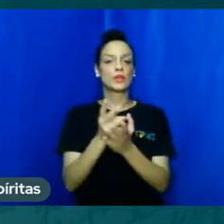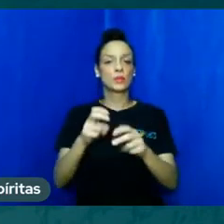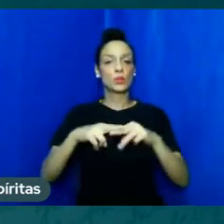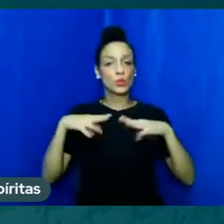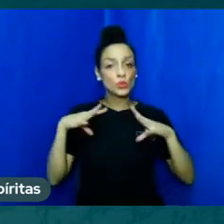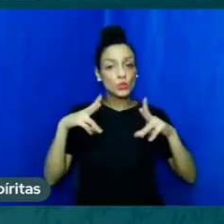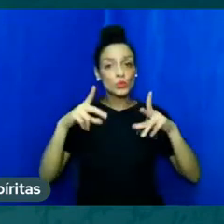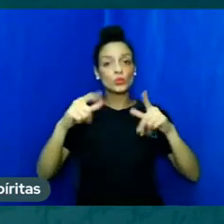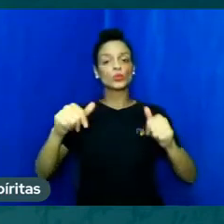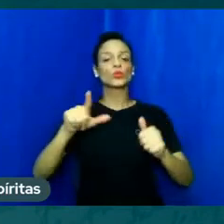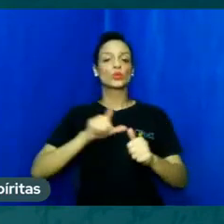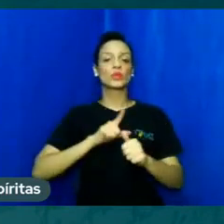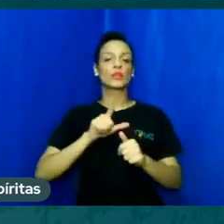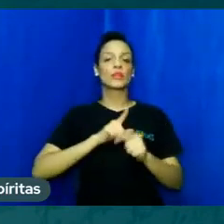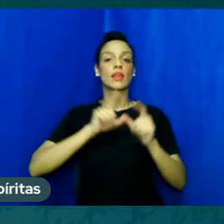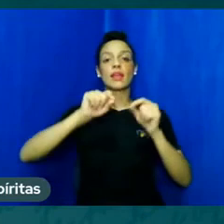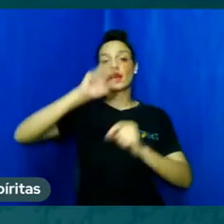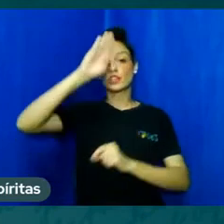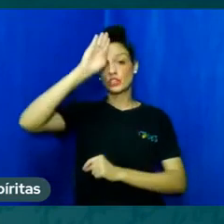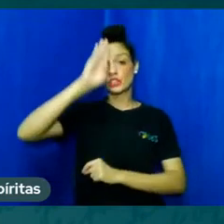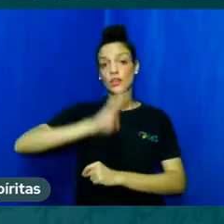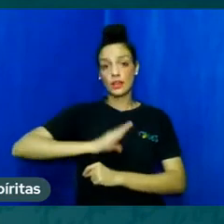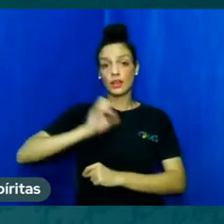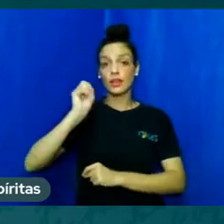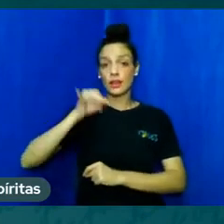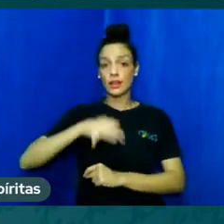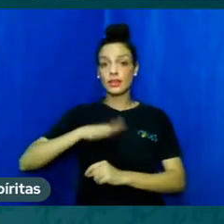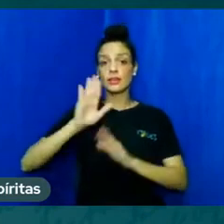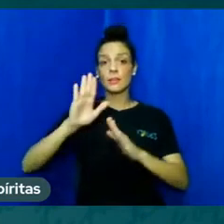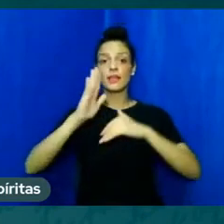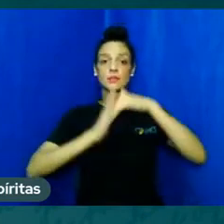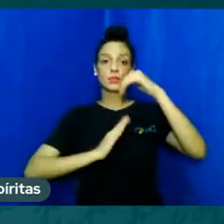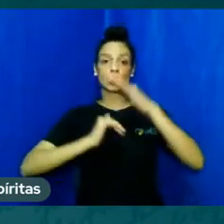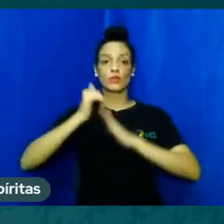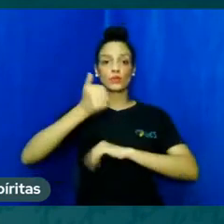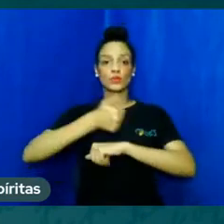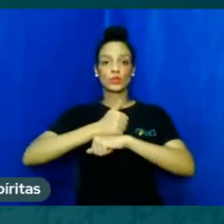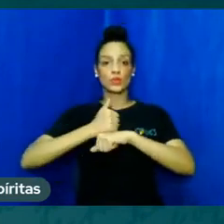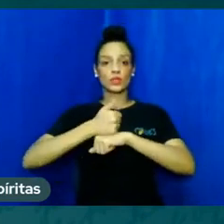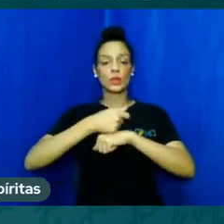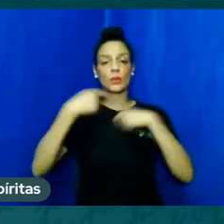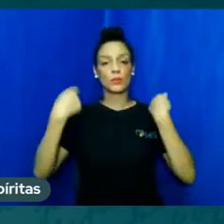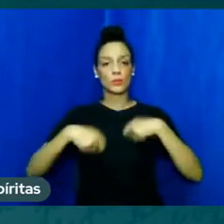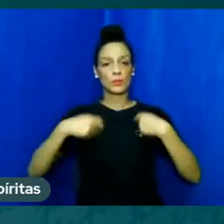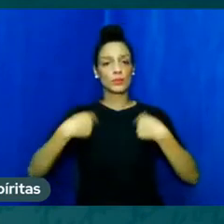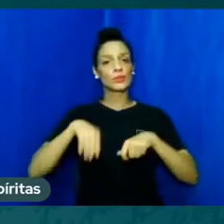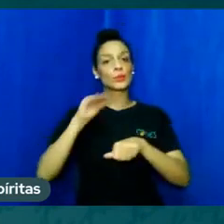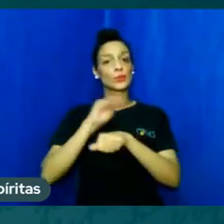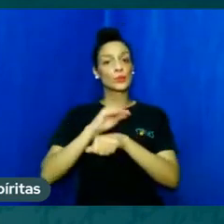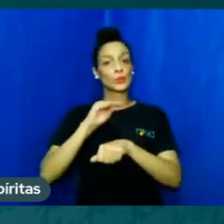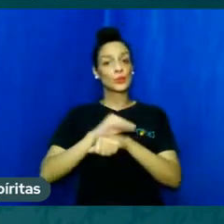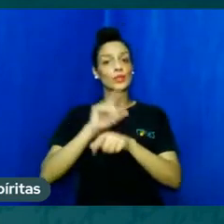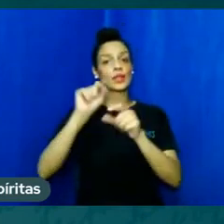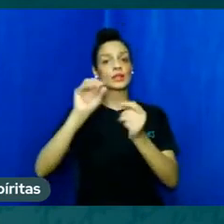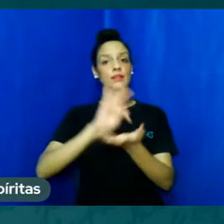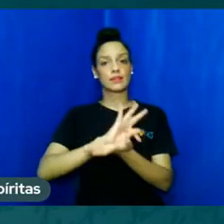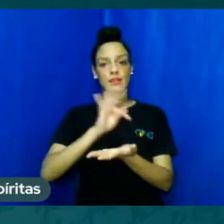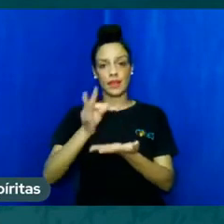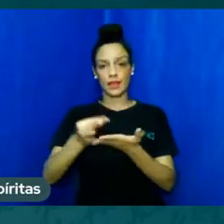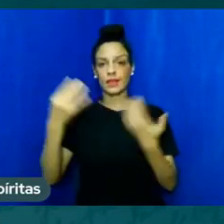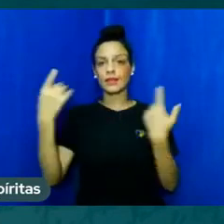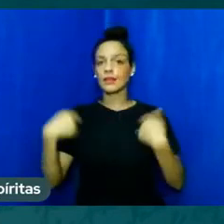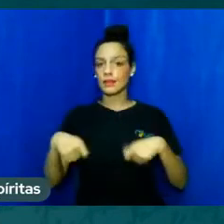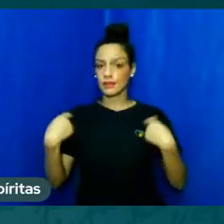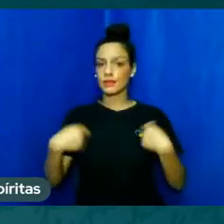gratuita mas nós temos os profissionais que precisam cuidar disso aqui não é que é a parte técnica toda